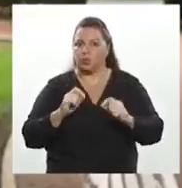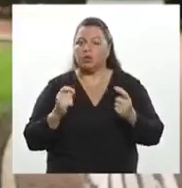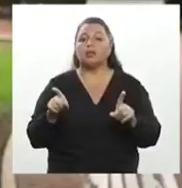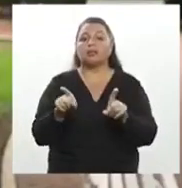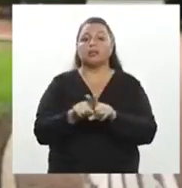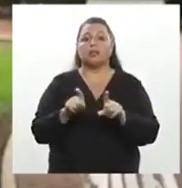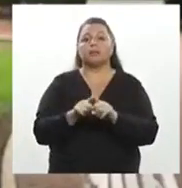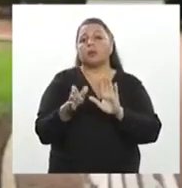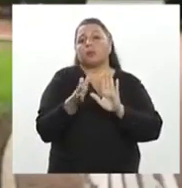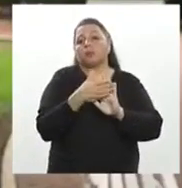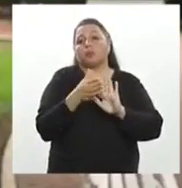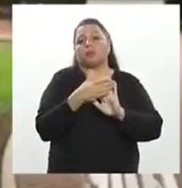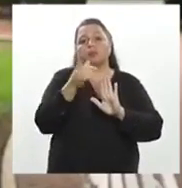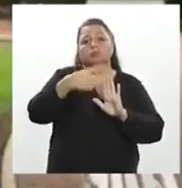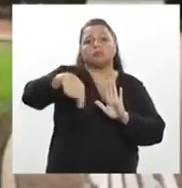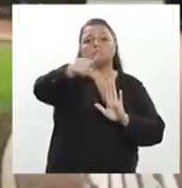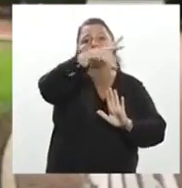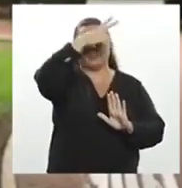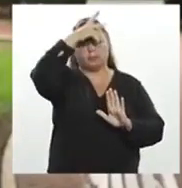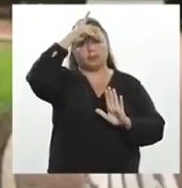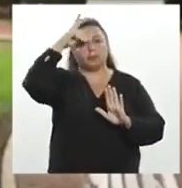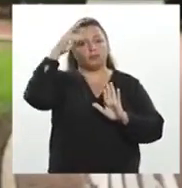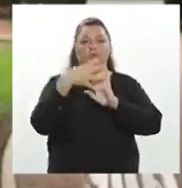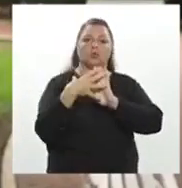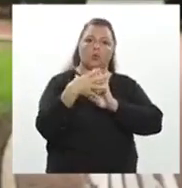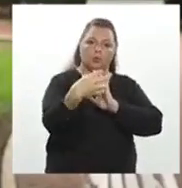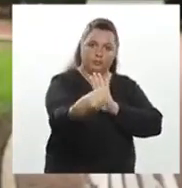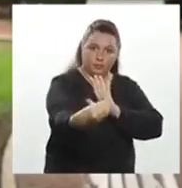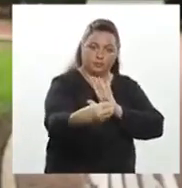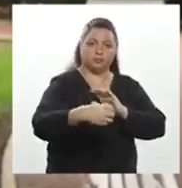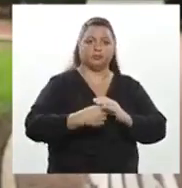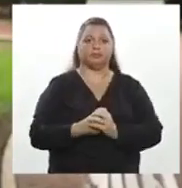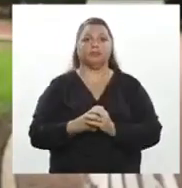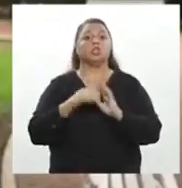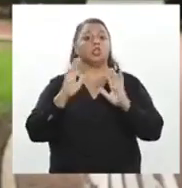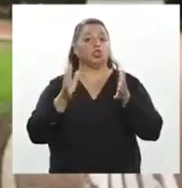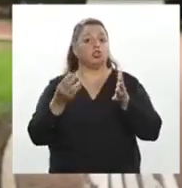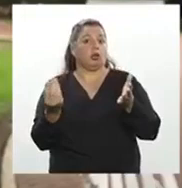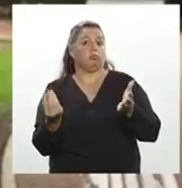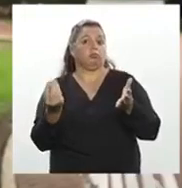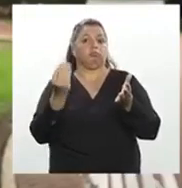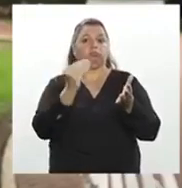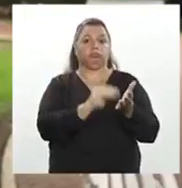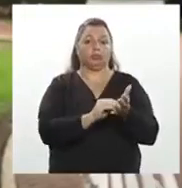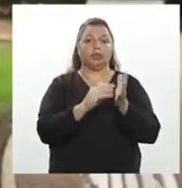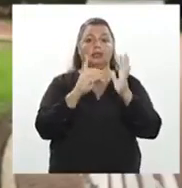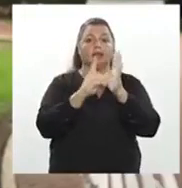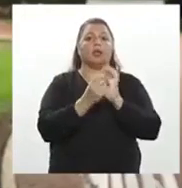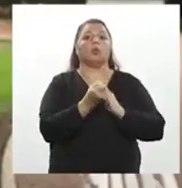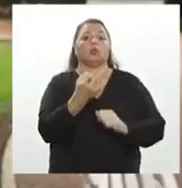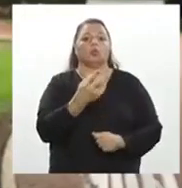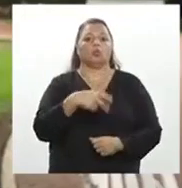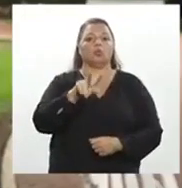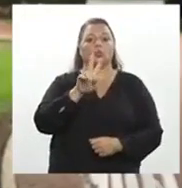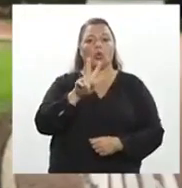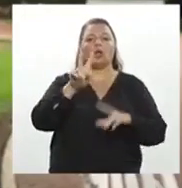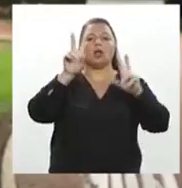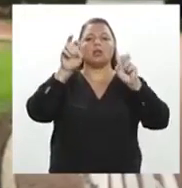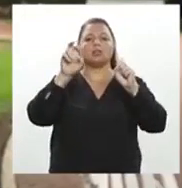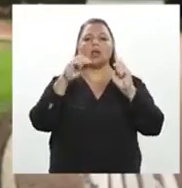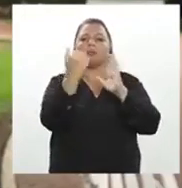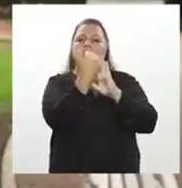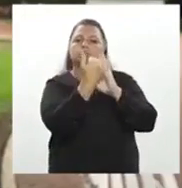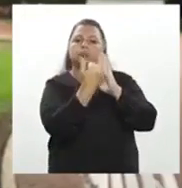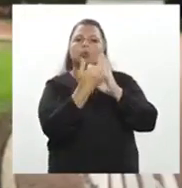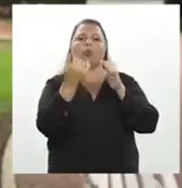e do que propomos que as prefeituras façam também. Publiquei dois decretos tratando das